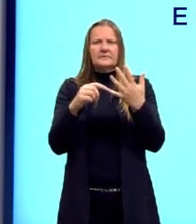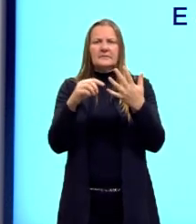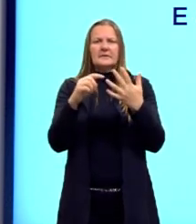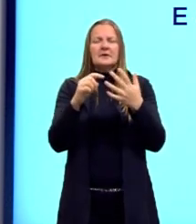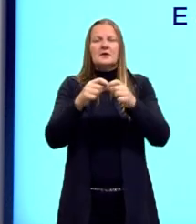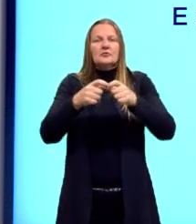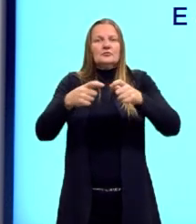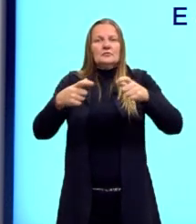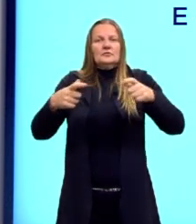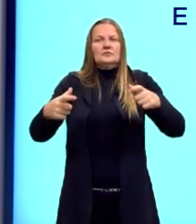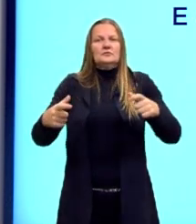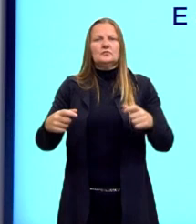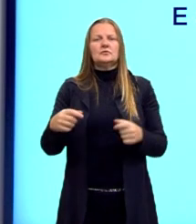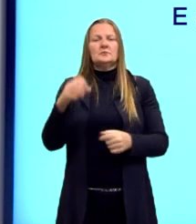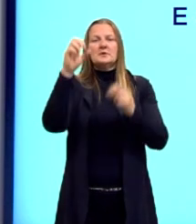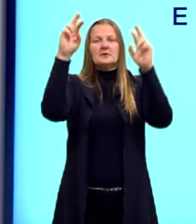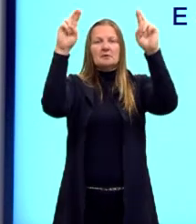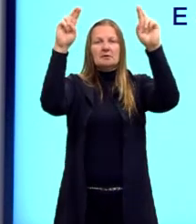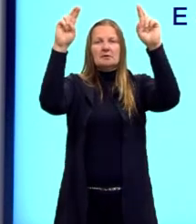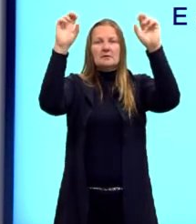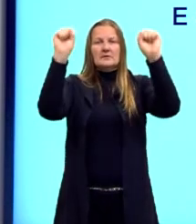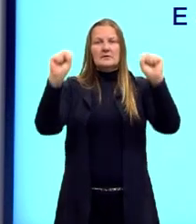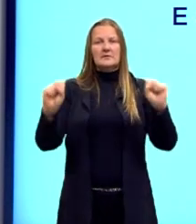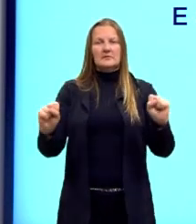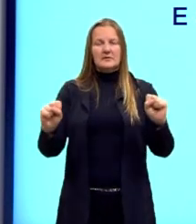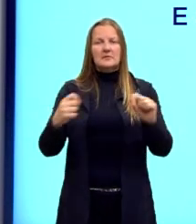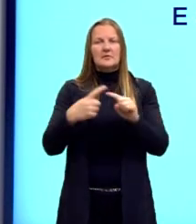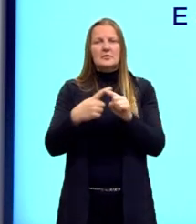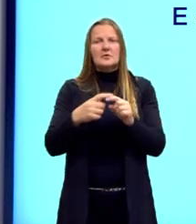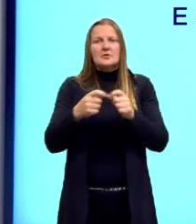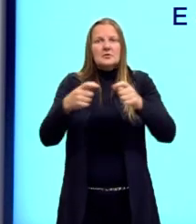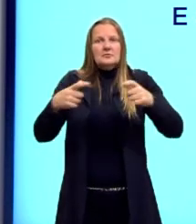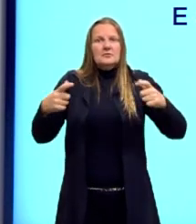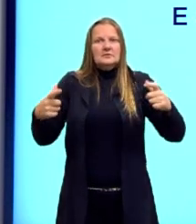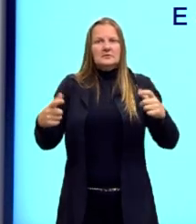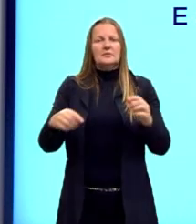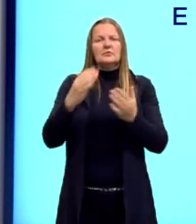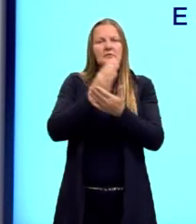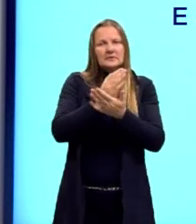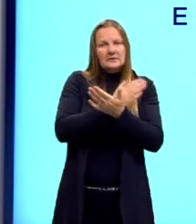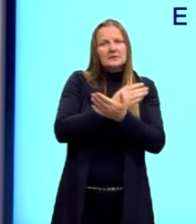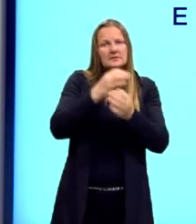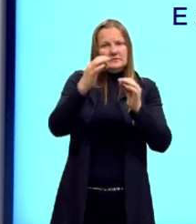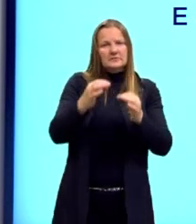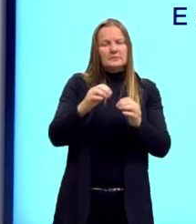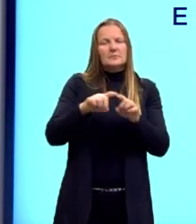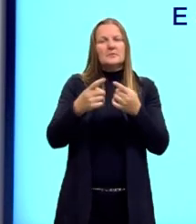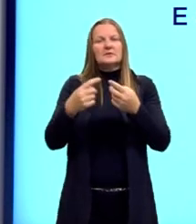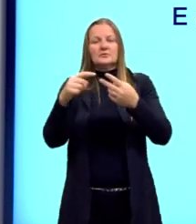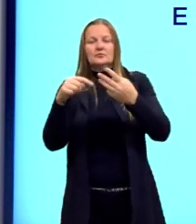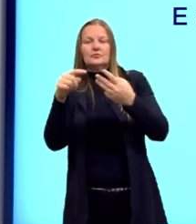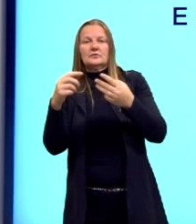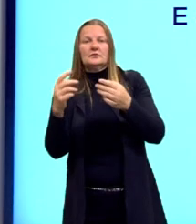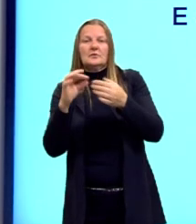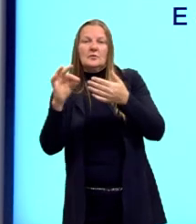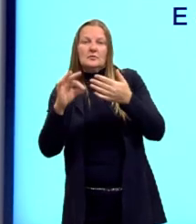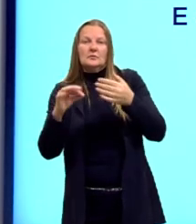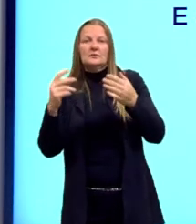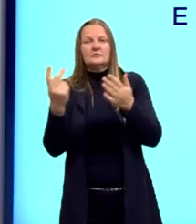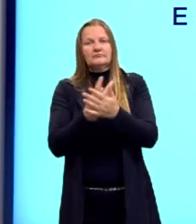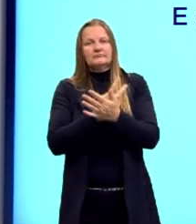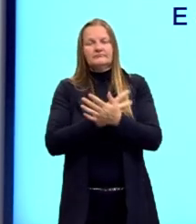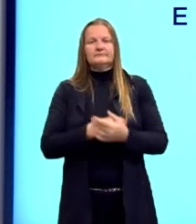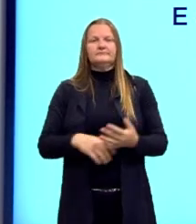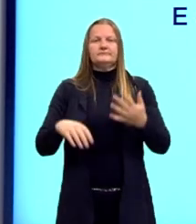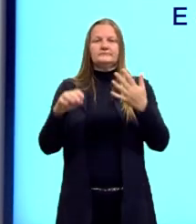o Expansionismo Soviético. Tem o Expansionismo Soviético na primeira metade do século XX, né. Mas as outras duas estão erradas, não é essa a